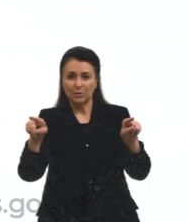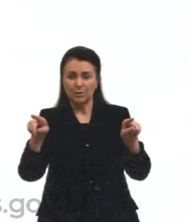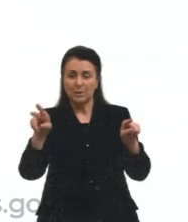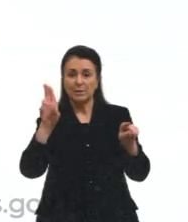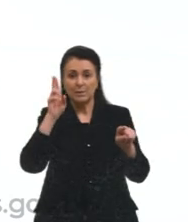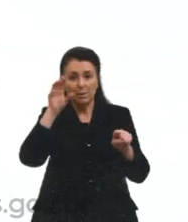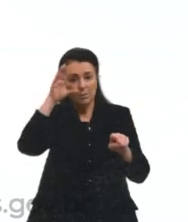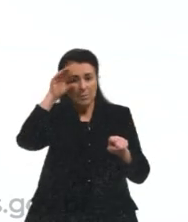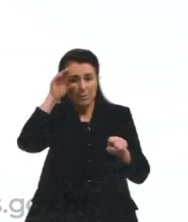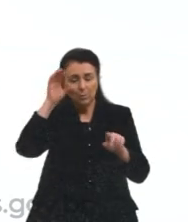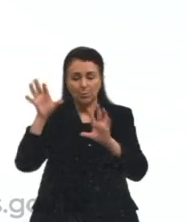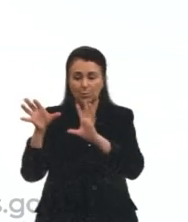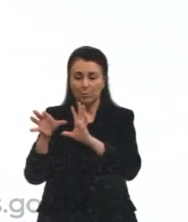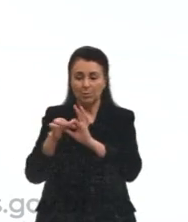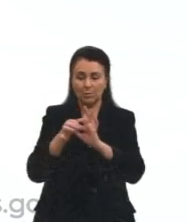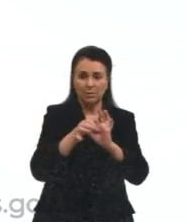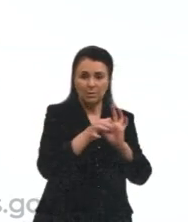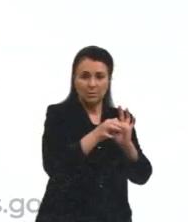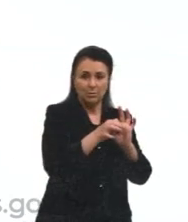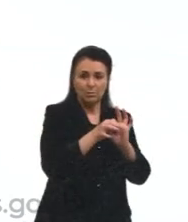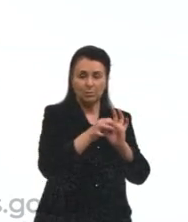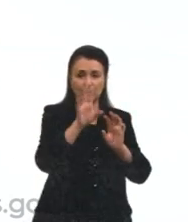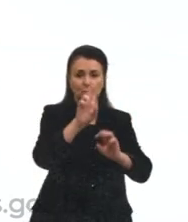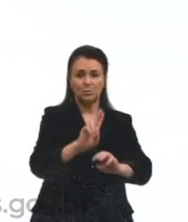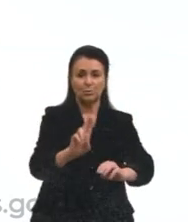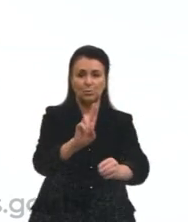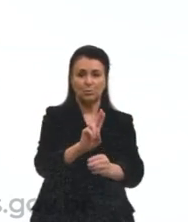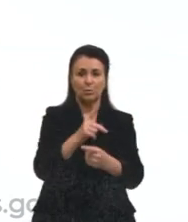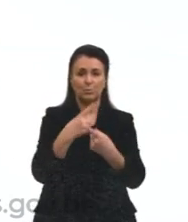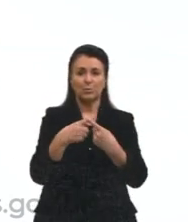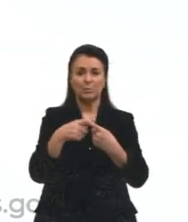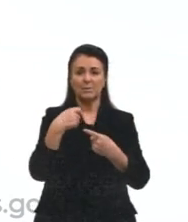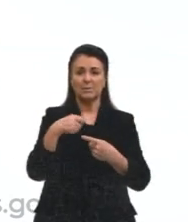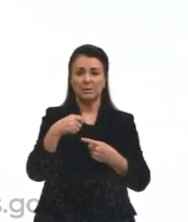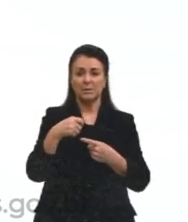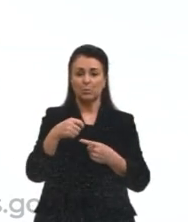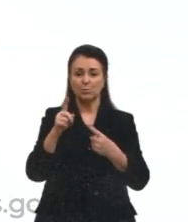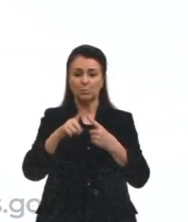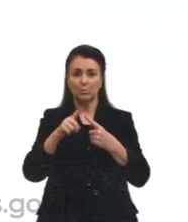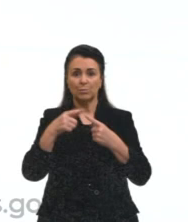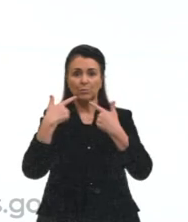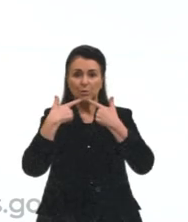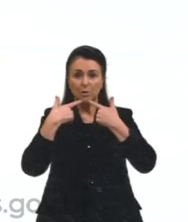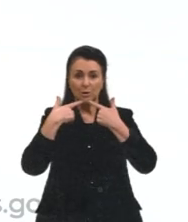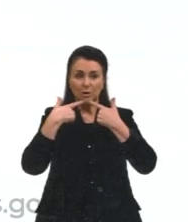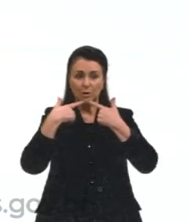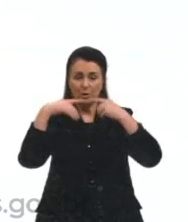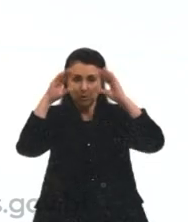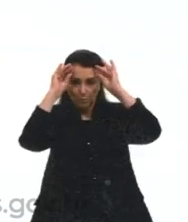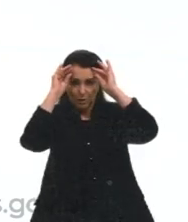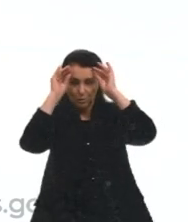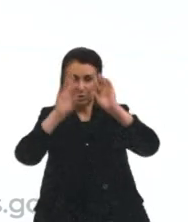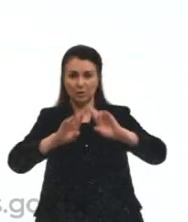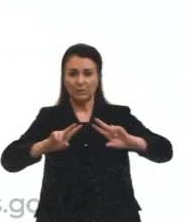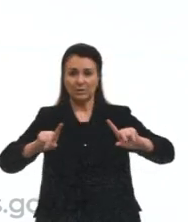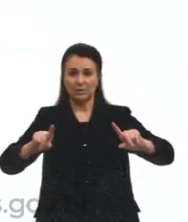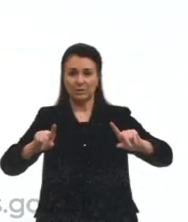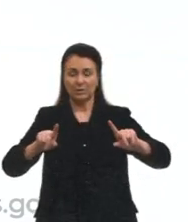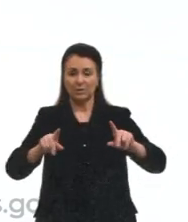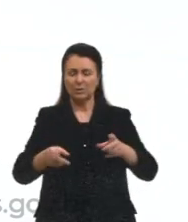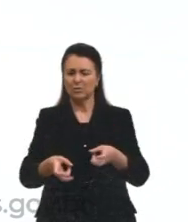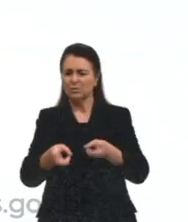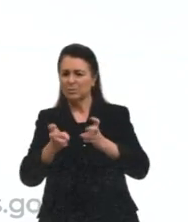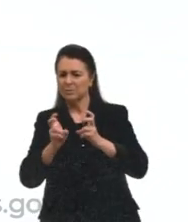contexto de uso vai exigir um tipo de linguagem diferente. E a gente percebe aqui nesse exemplo,